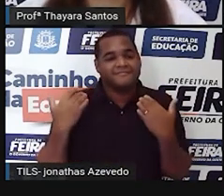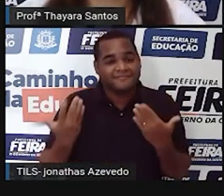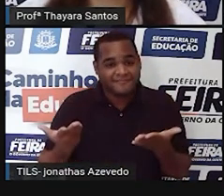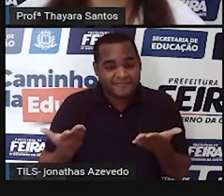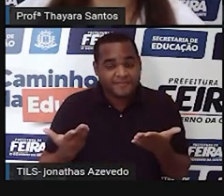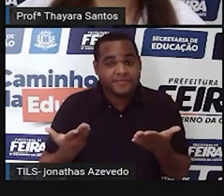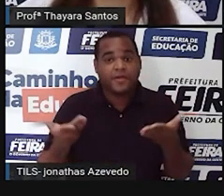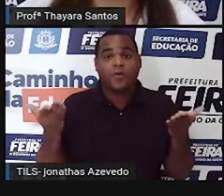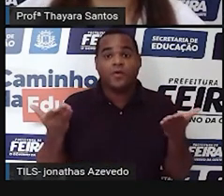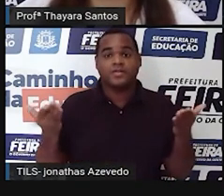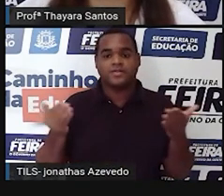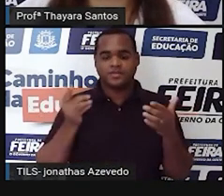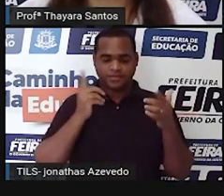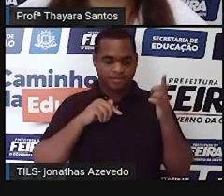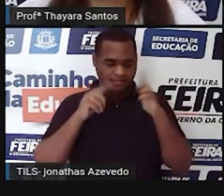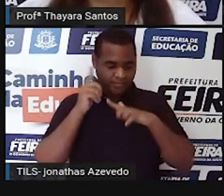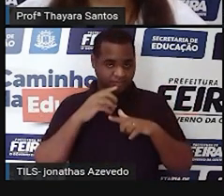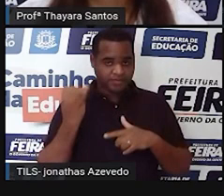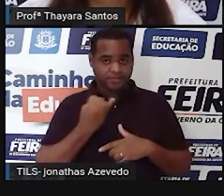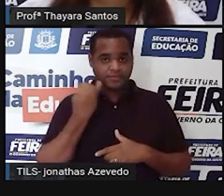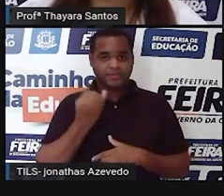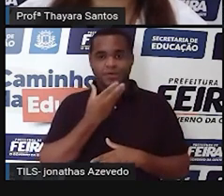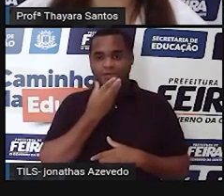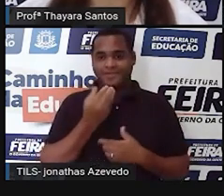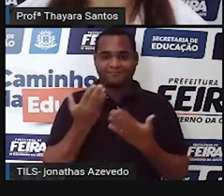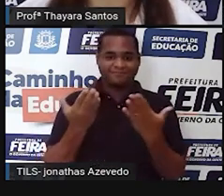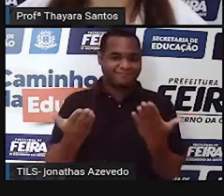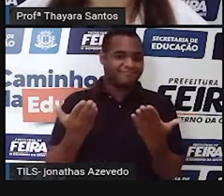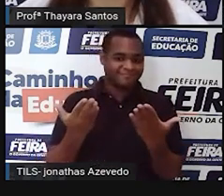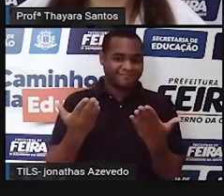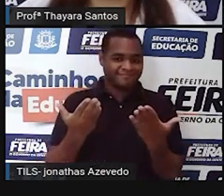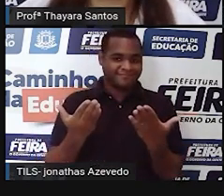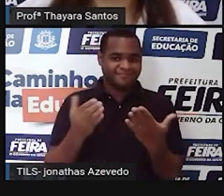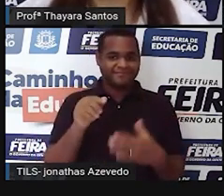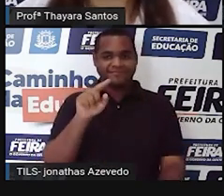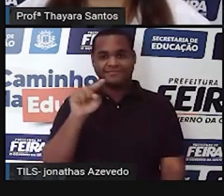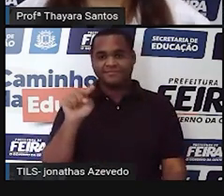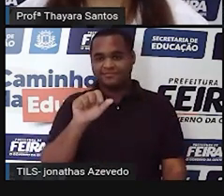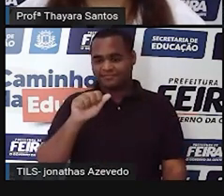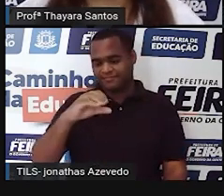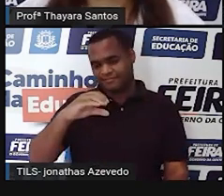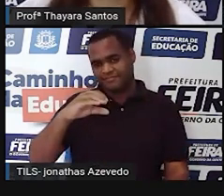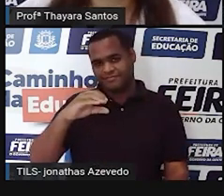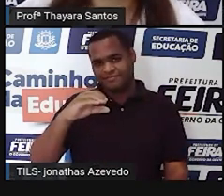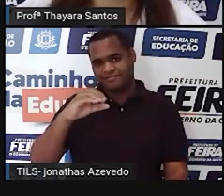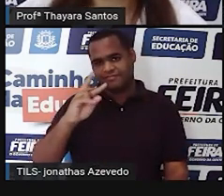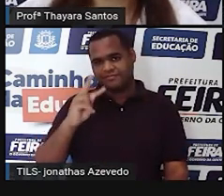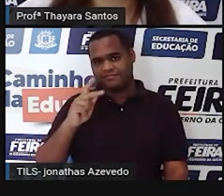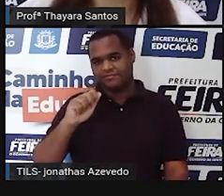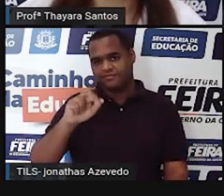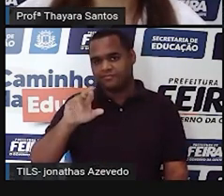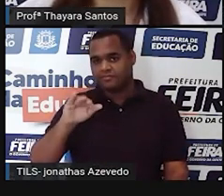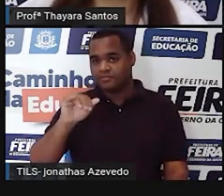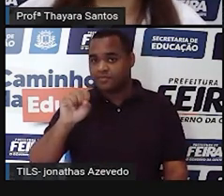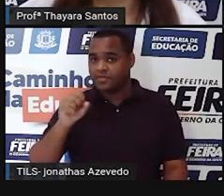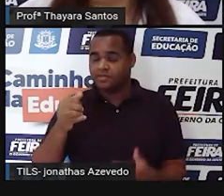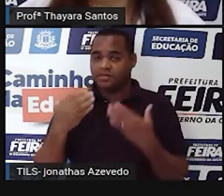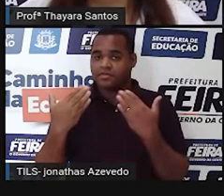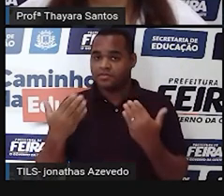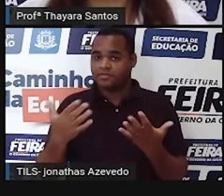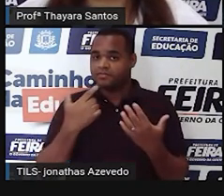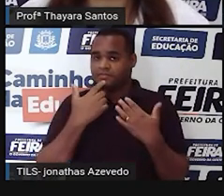Então, hoje a gente considera que foi esse cara que está aqui na imagem, que é Zacharias Janssen, e o pai dele criaram os primeiros